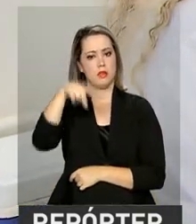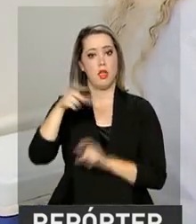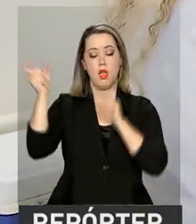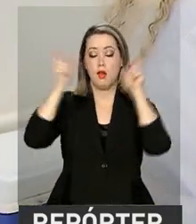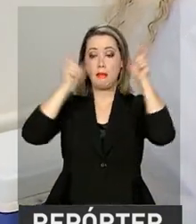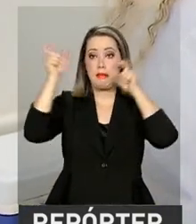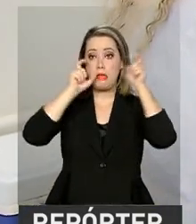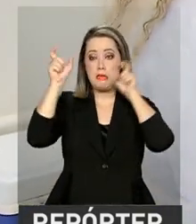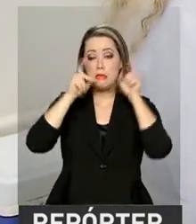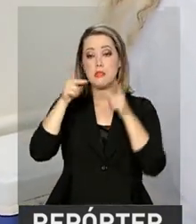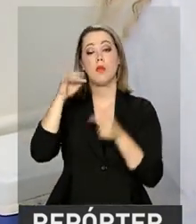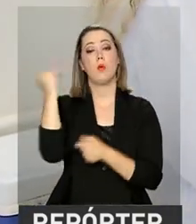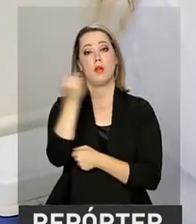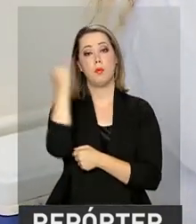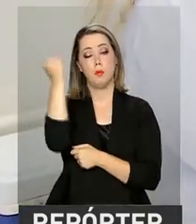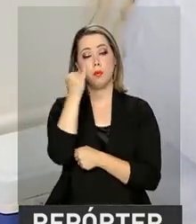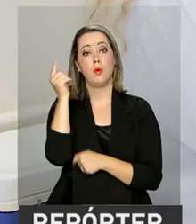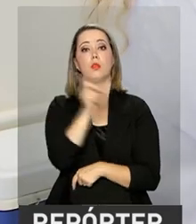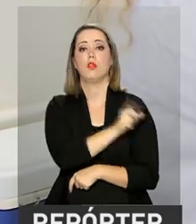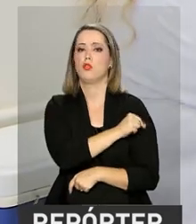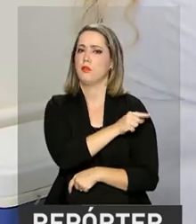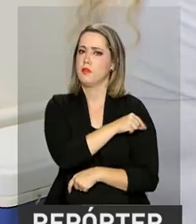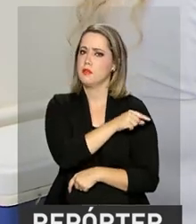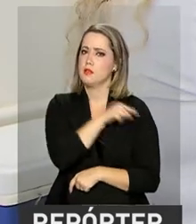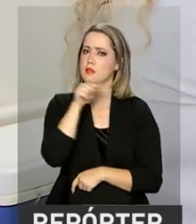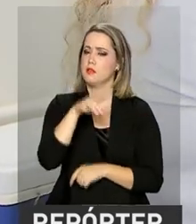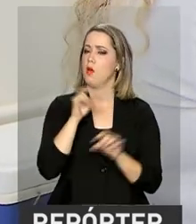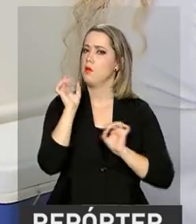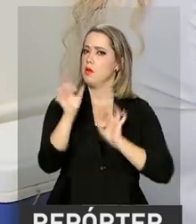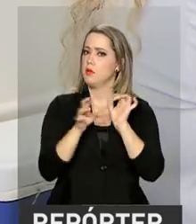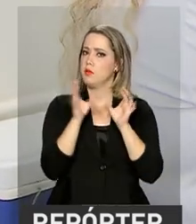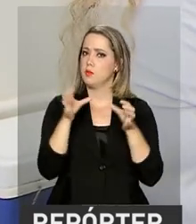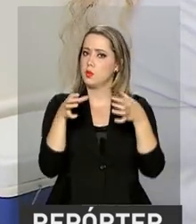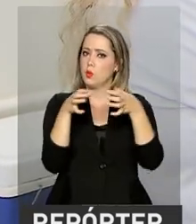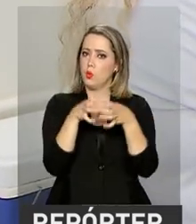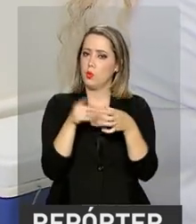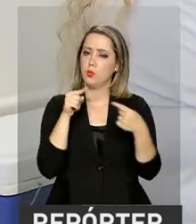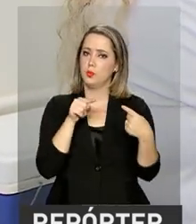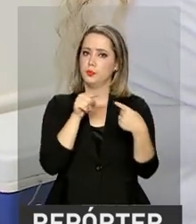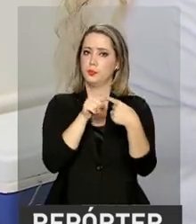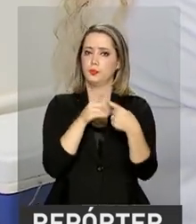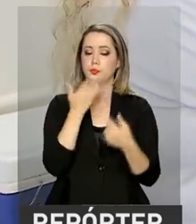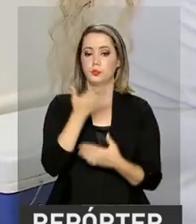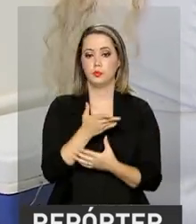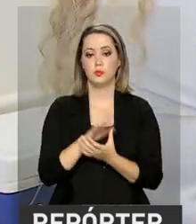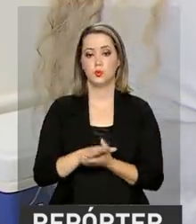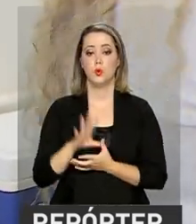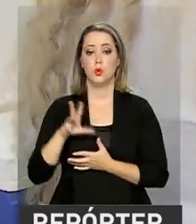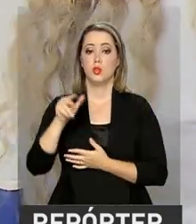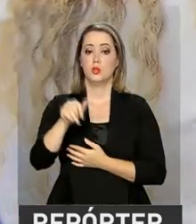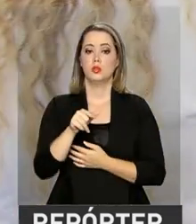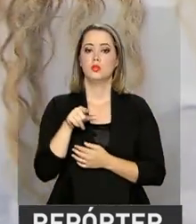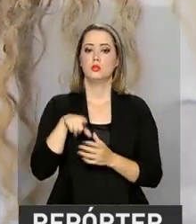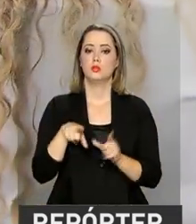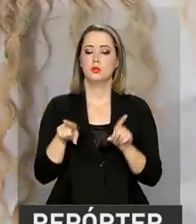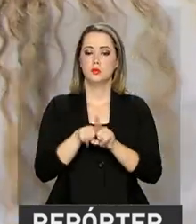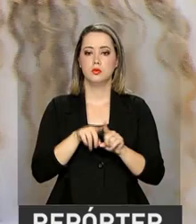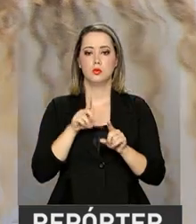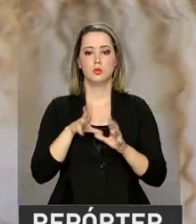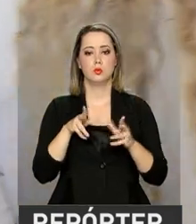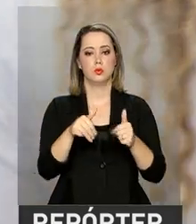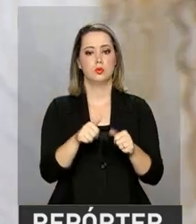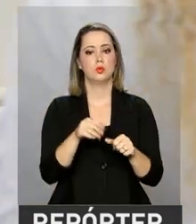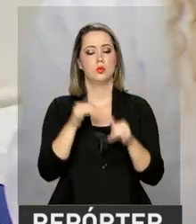atenção para a importância dessa imunização, especialmente entre o público-alvo. No total, durante toda a